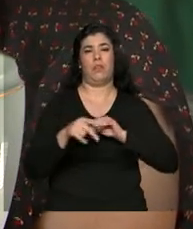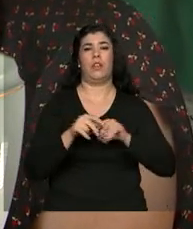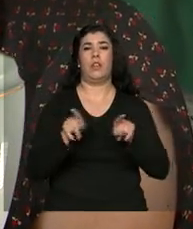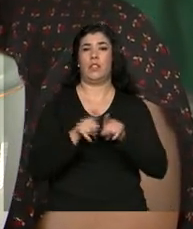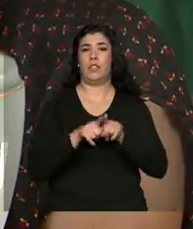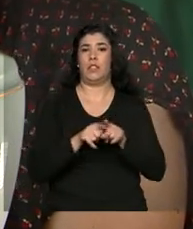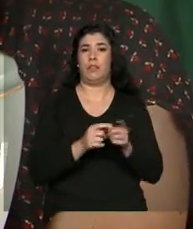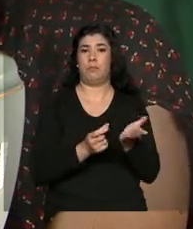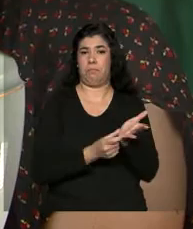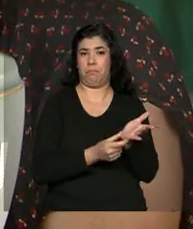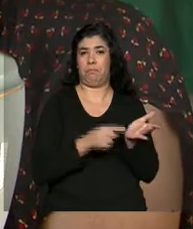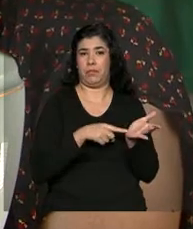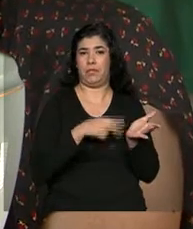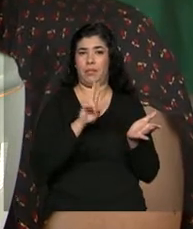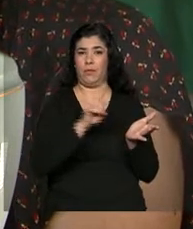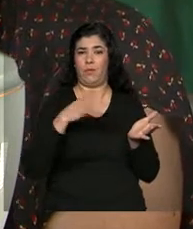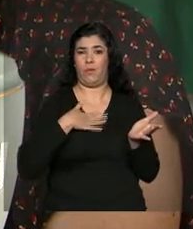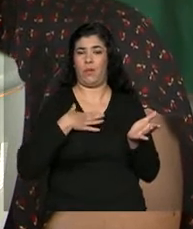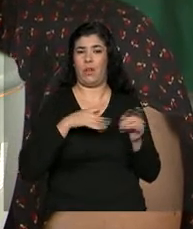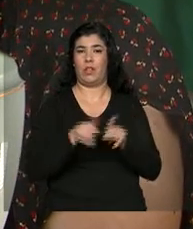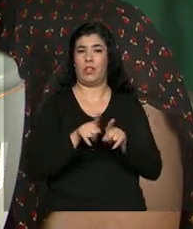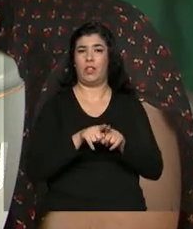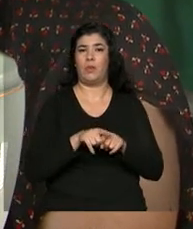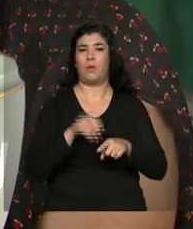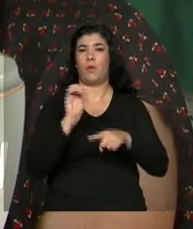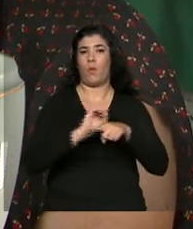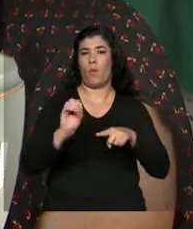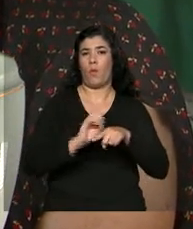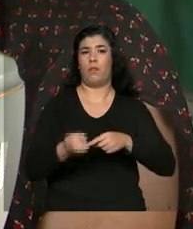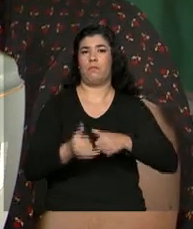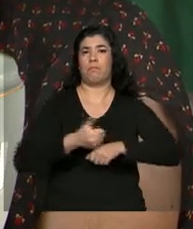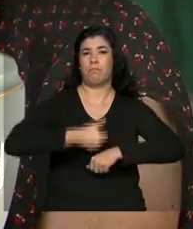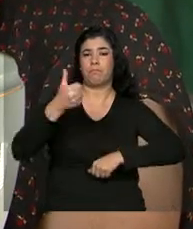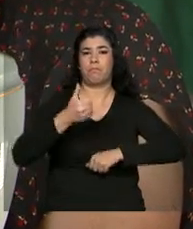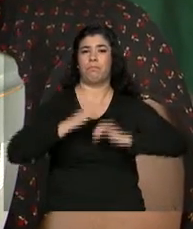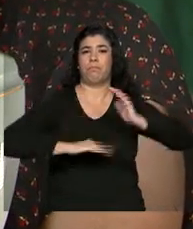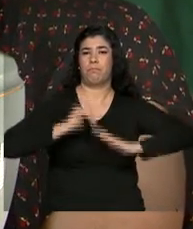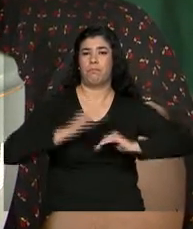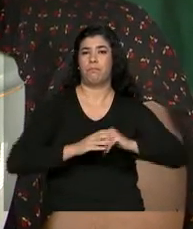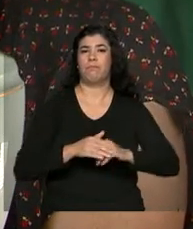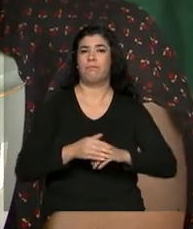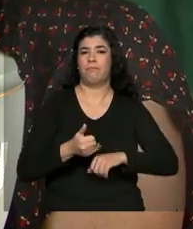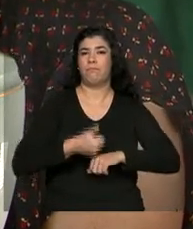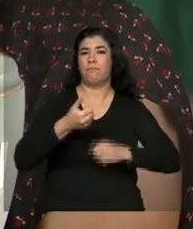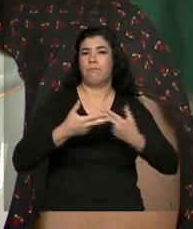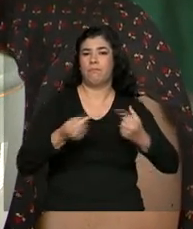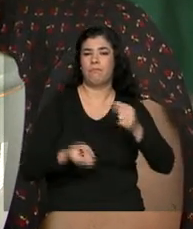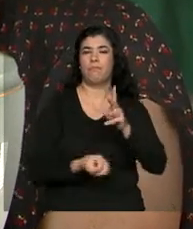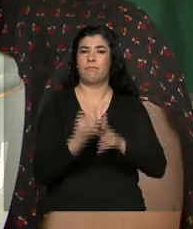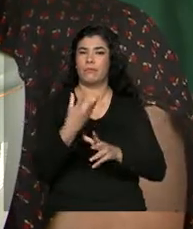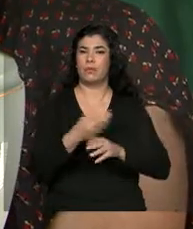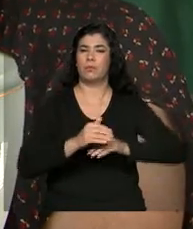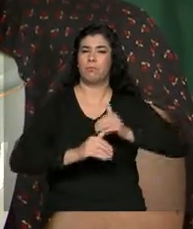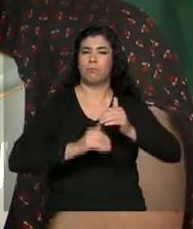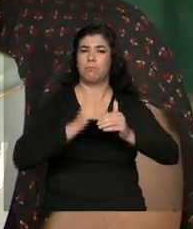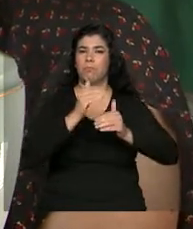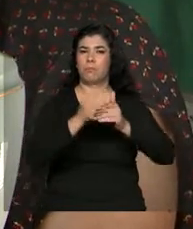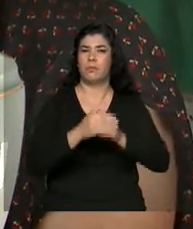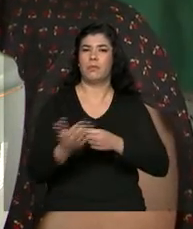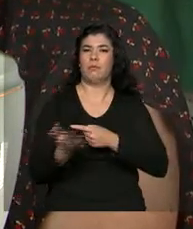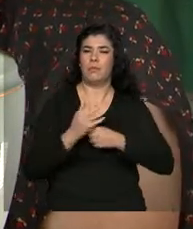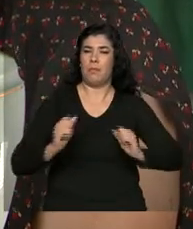etiqueta da minha boneca, eu consegui fazer oficinas que melhoram o produto. Então, assim, isso tudo vai dando uma